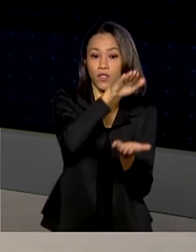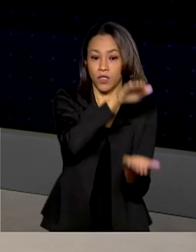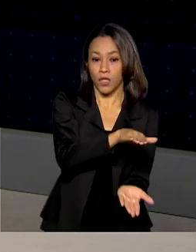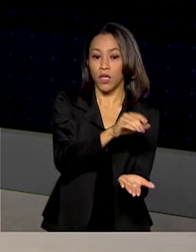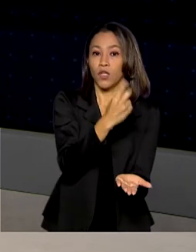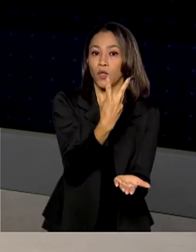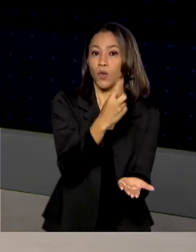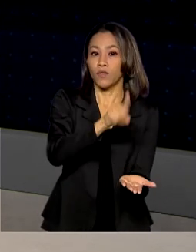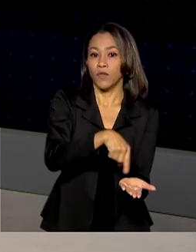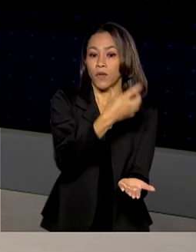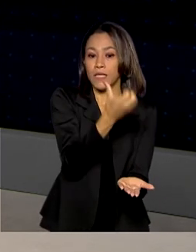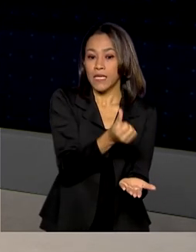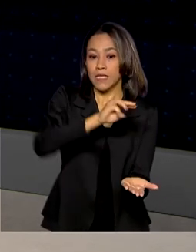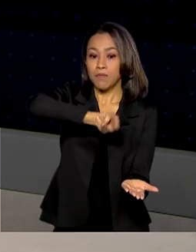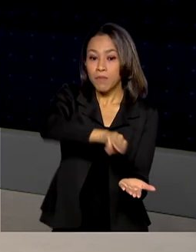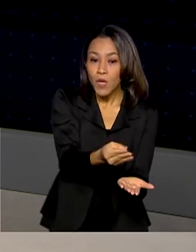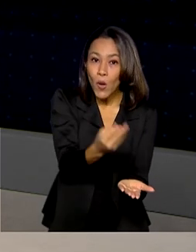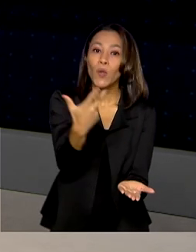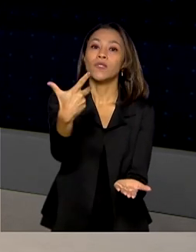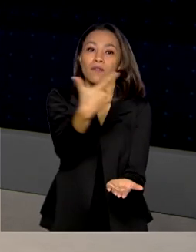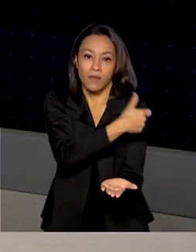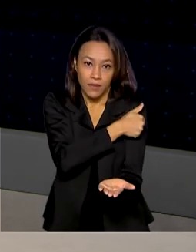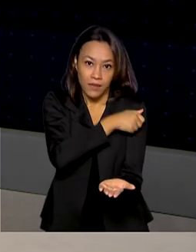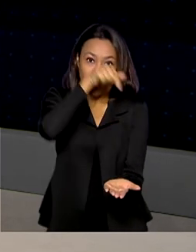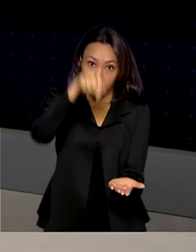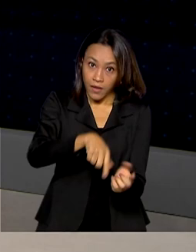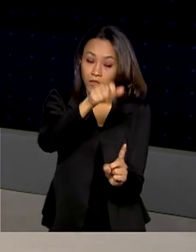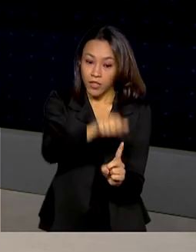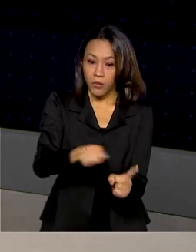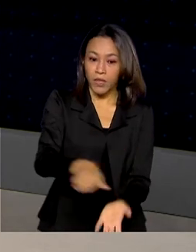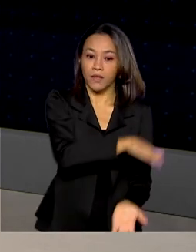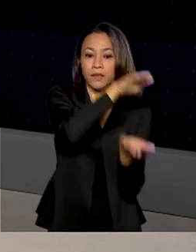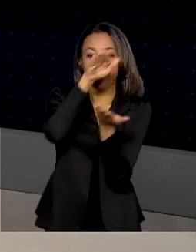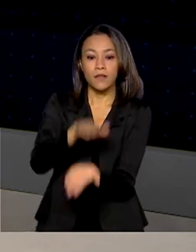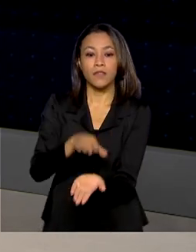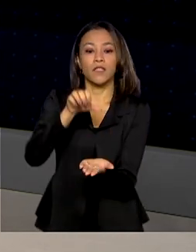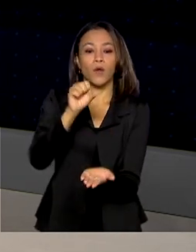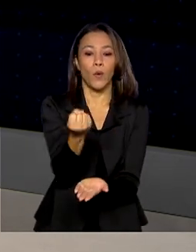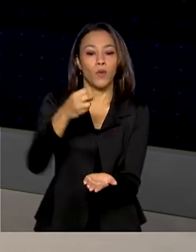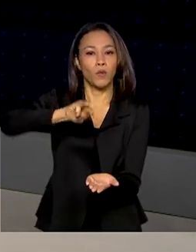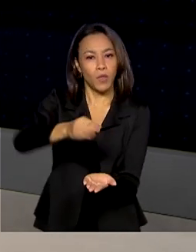,6 milhões de doses este mês e 8 milhões de doses até maio. Então, vamos